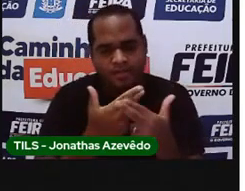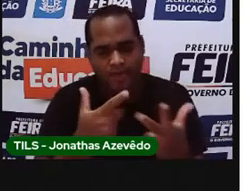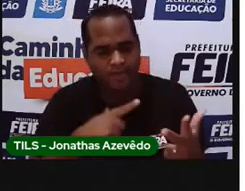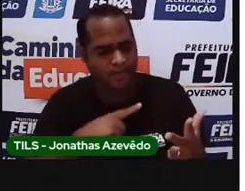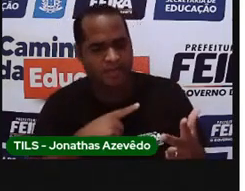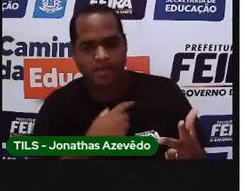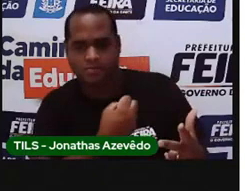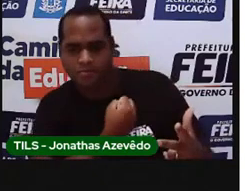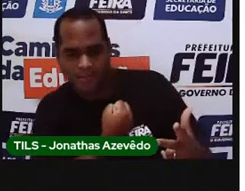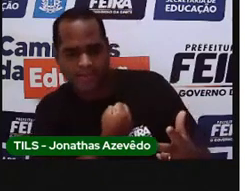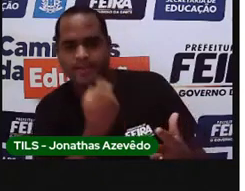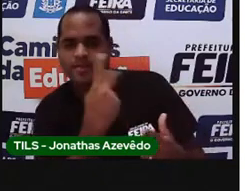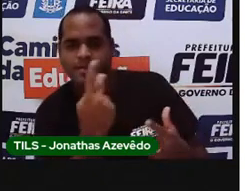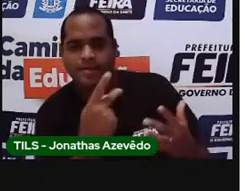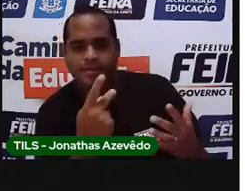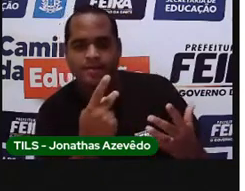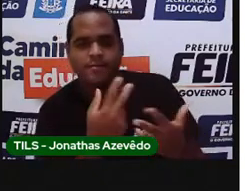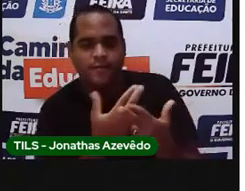nome dos números?